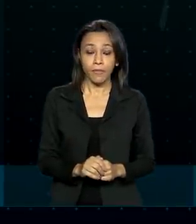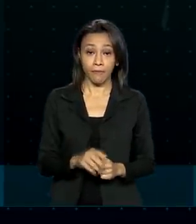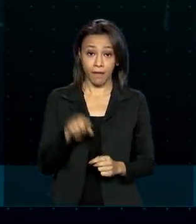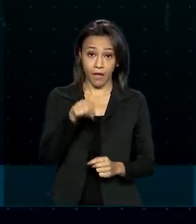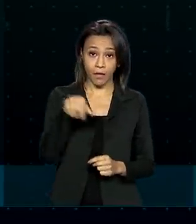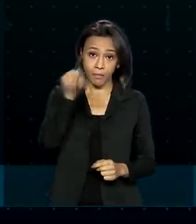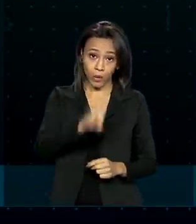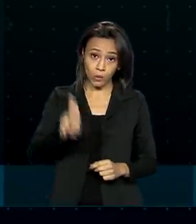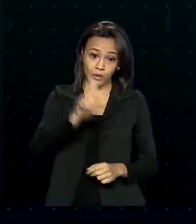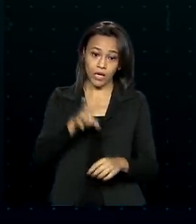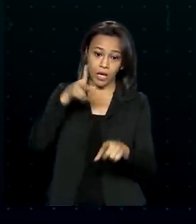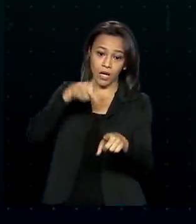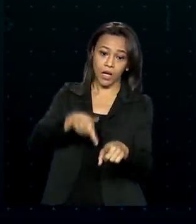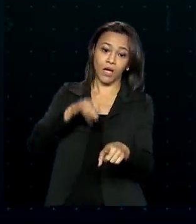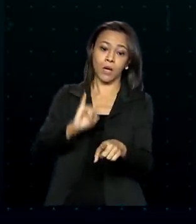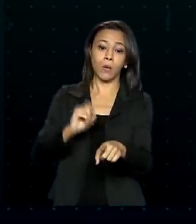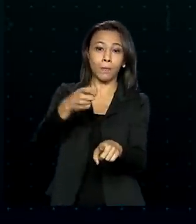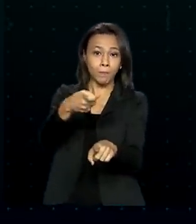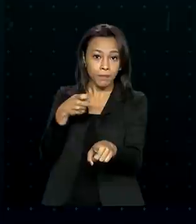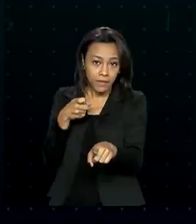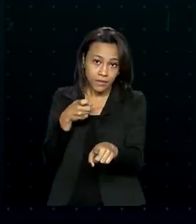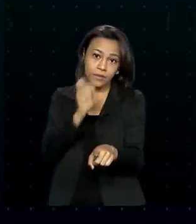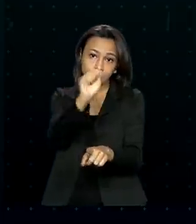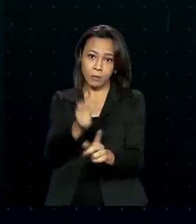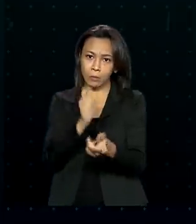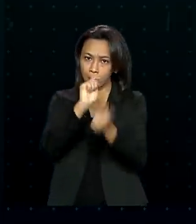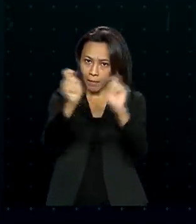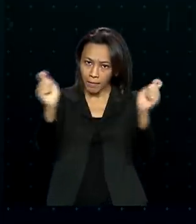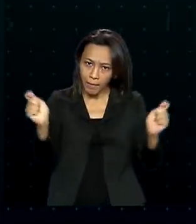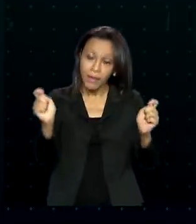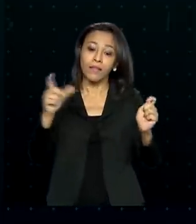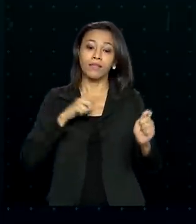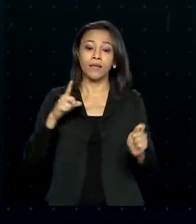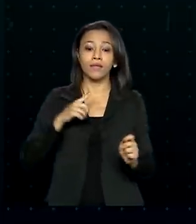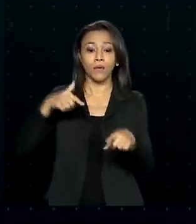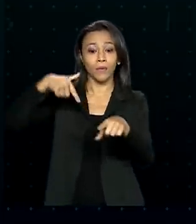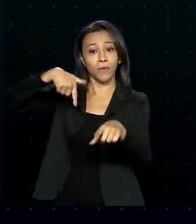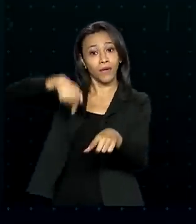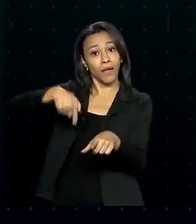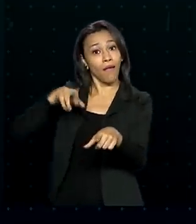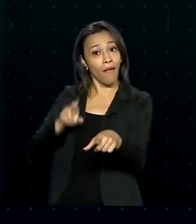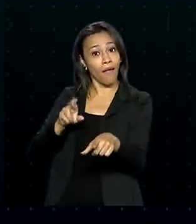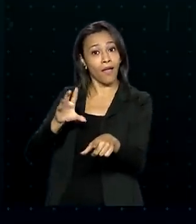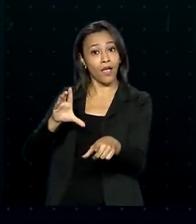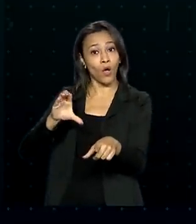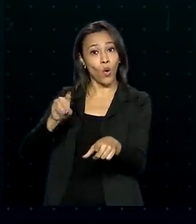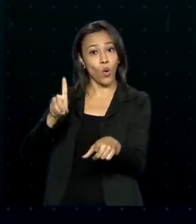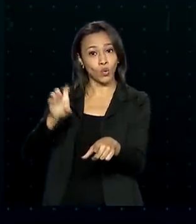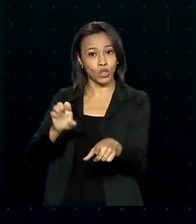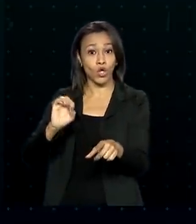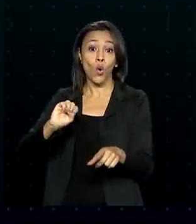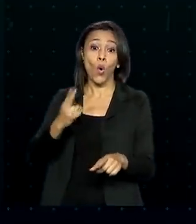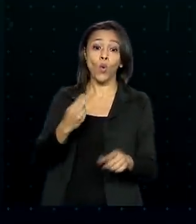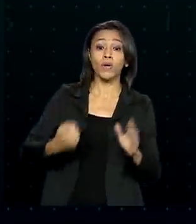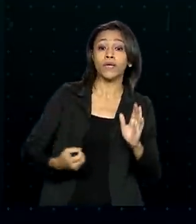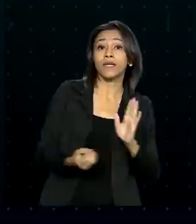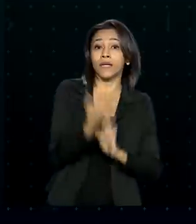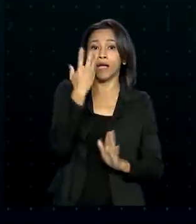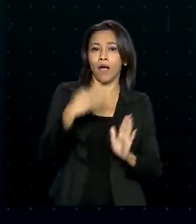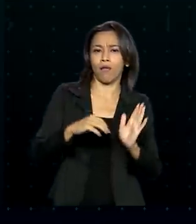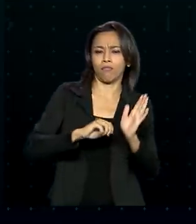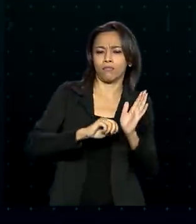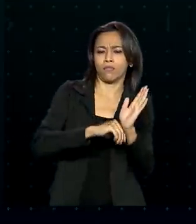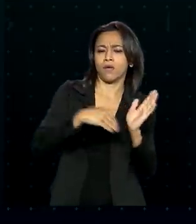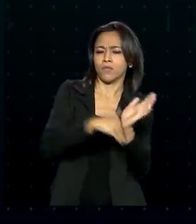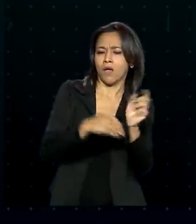Para utilizar o PIX para um pagamento, por exemplo, basta ter um QR Code ou criar uma chave com dados como nome,